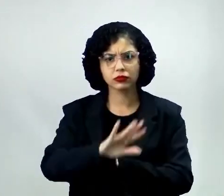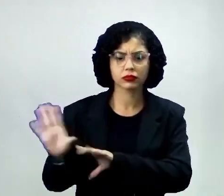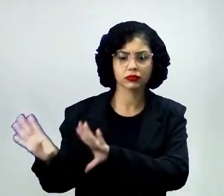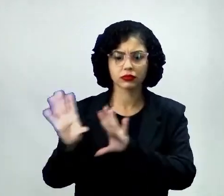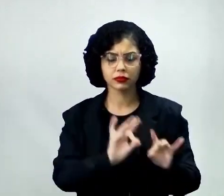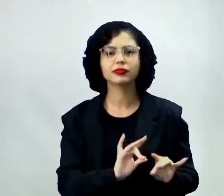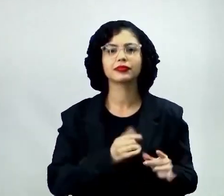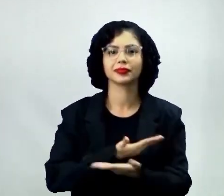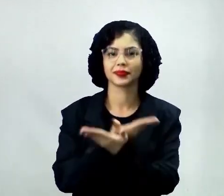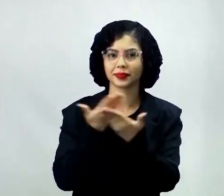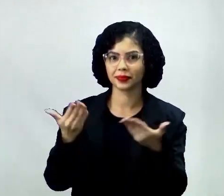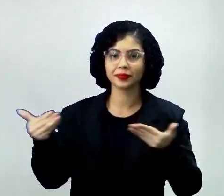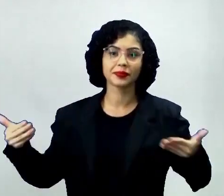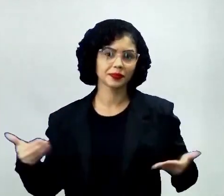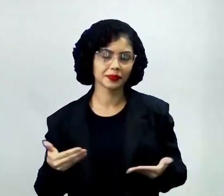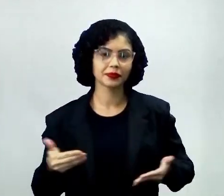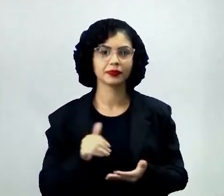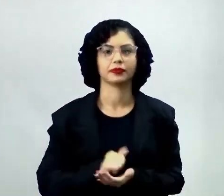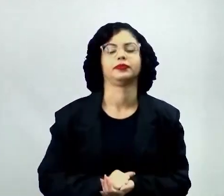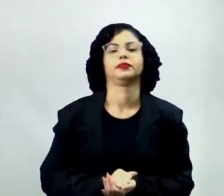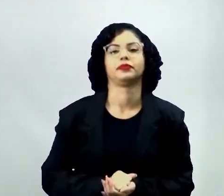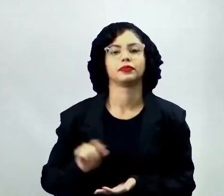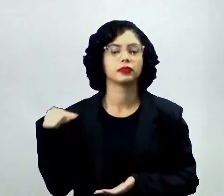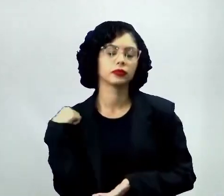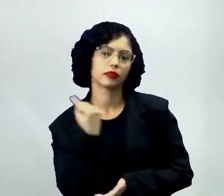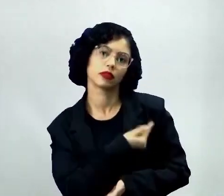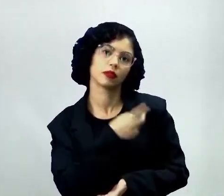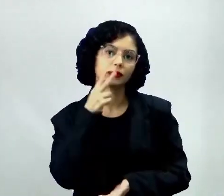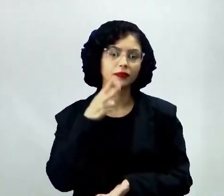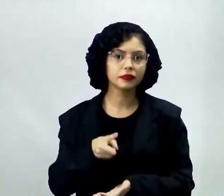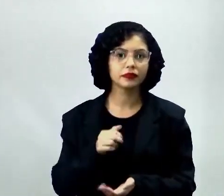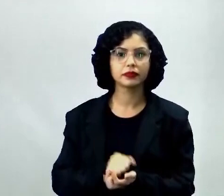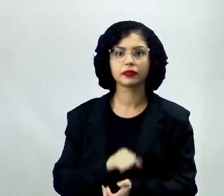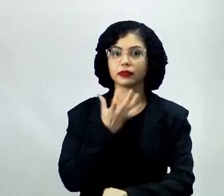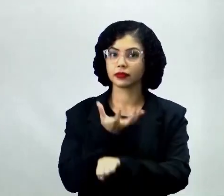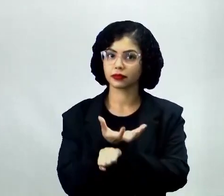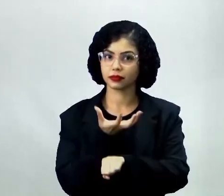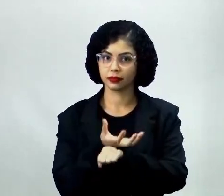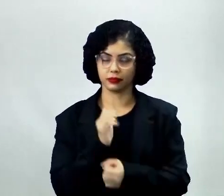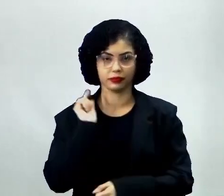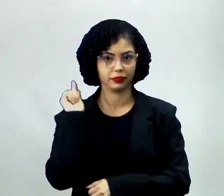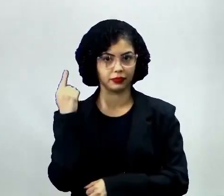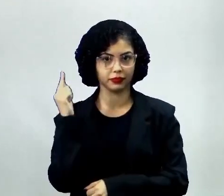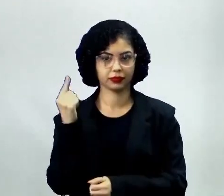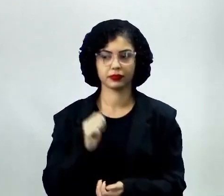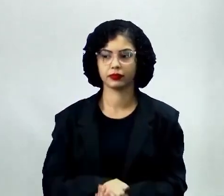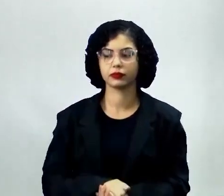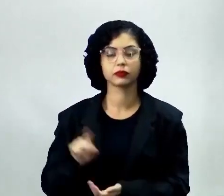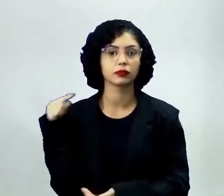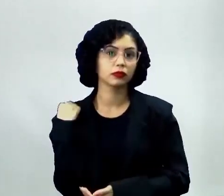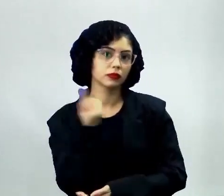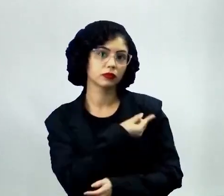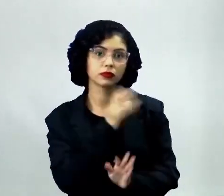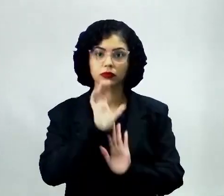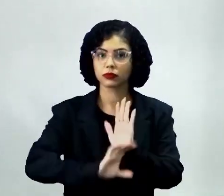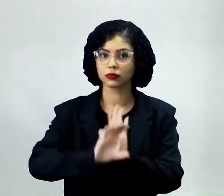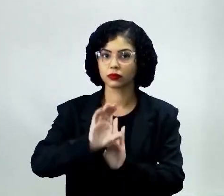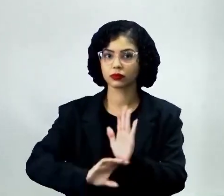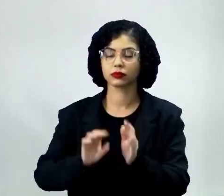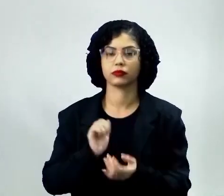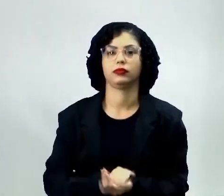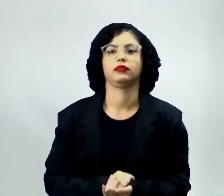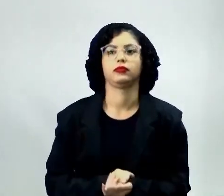que eu trouxe para vocês hoje. Hoje nós vamos ver a disciplina de geografia e o nosso conteúdo